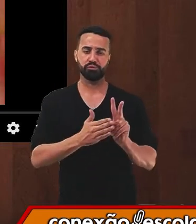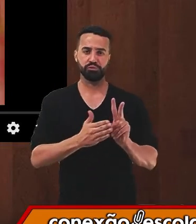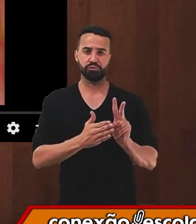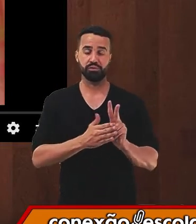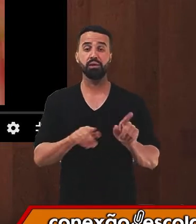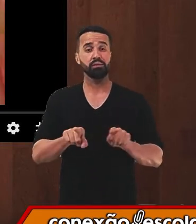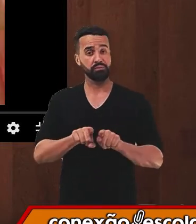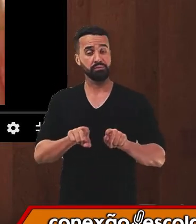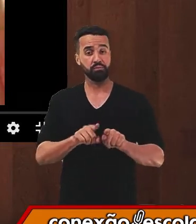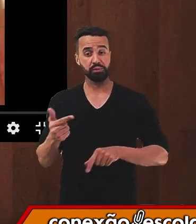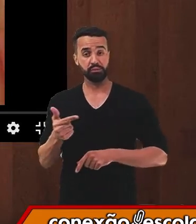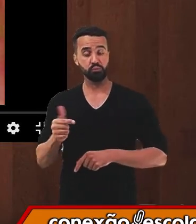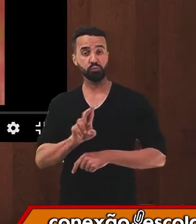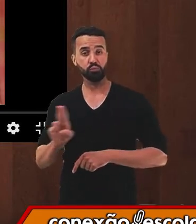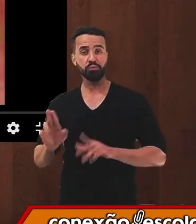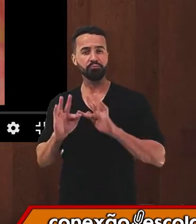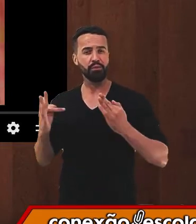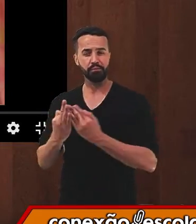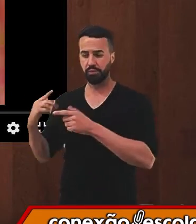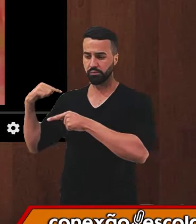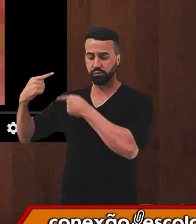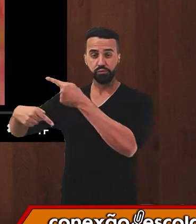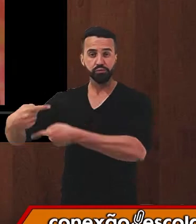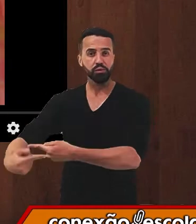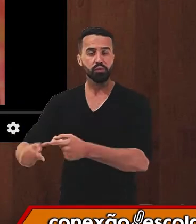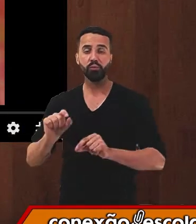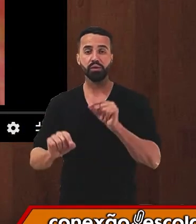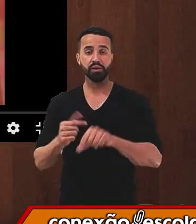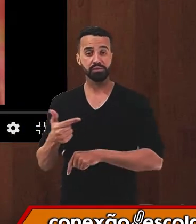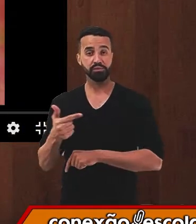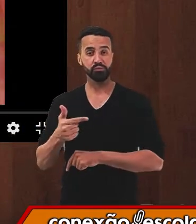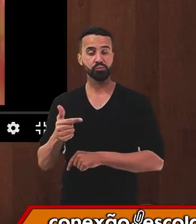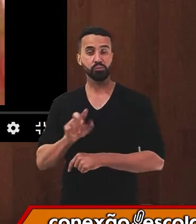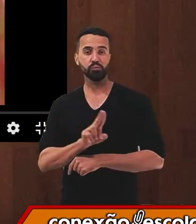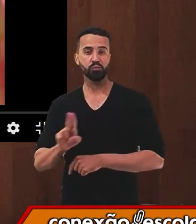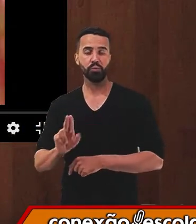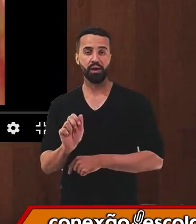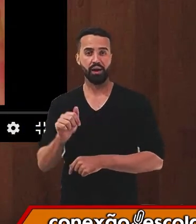sobrenome dos nossos parentes. Que no meu caso é o sobrenome Anakiri.